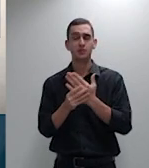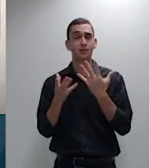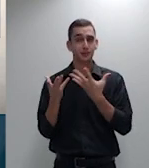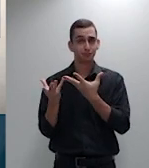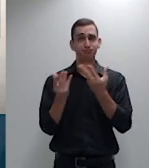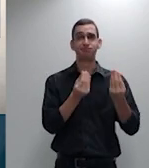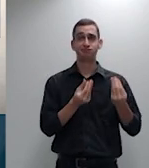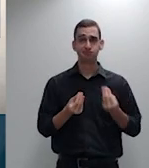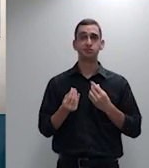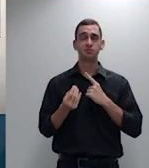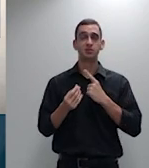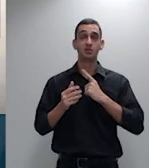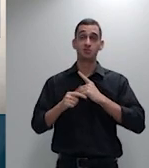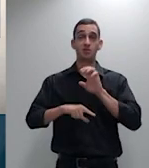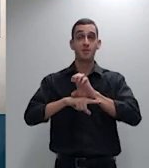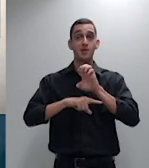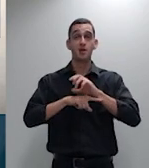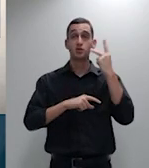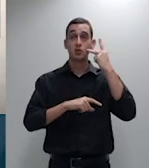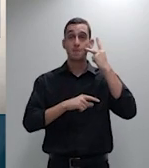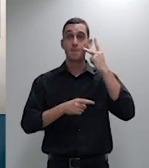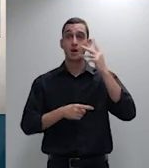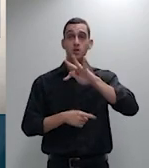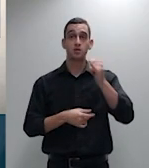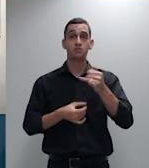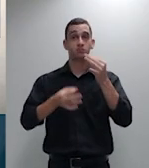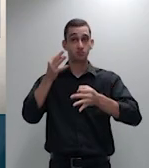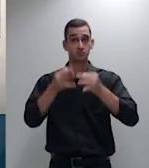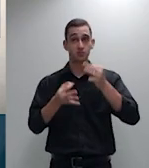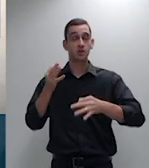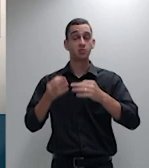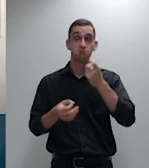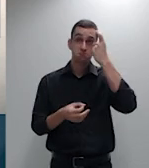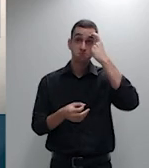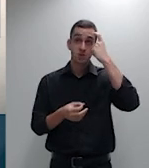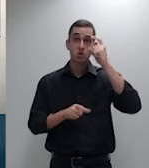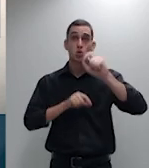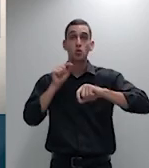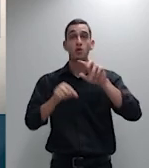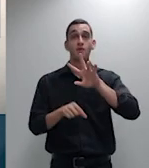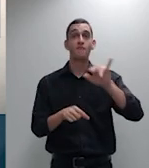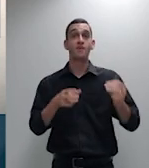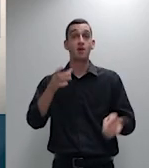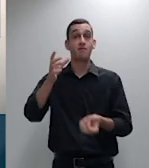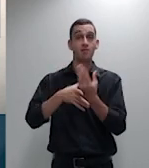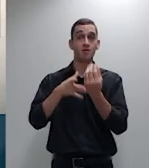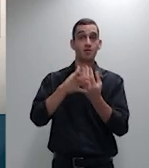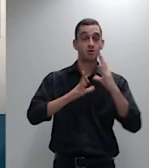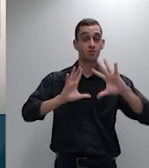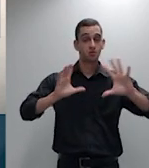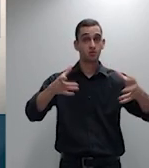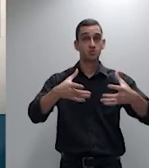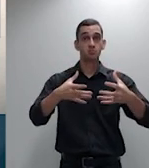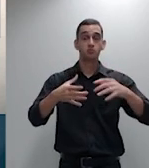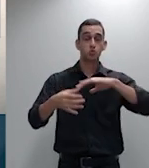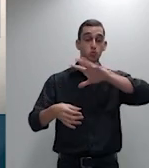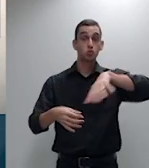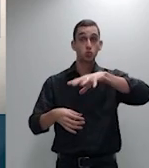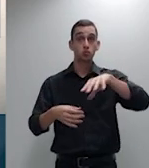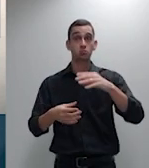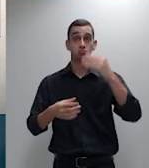coletivização da produção da prova mediante atos consertados na forma